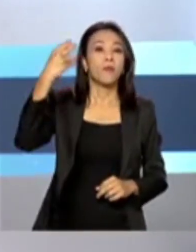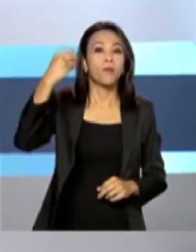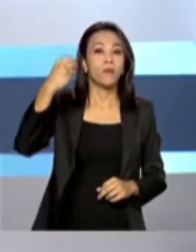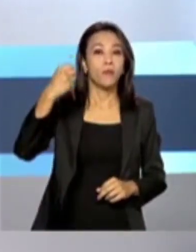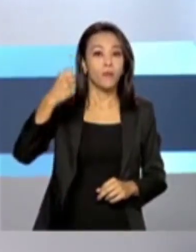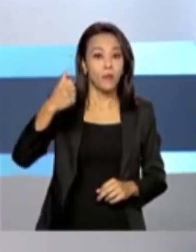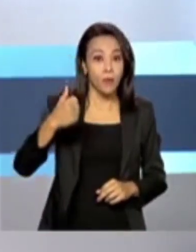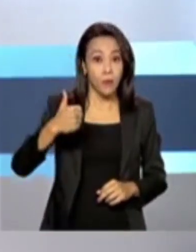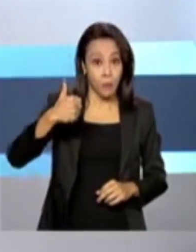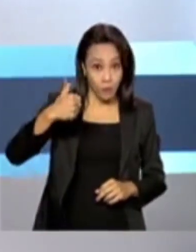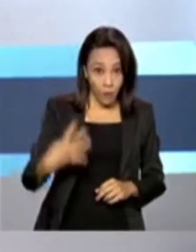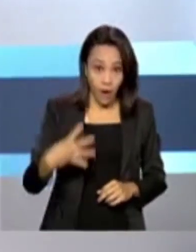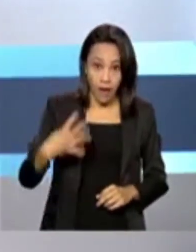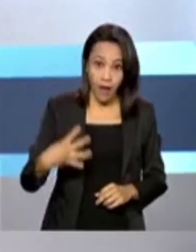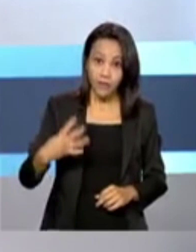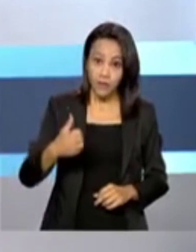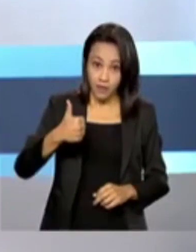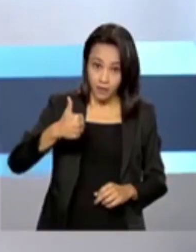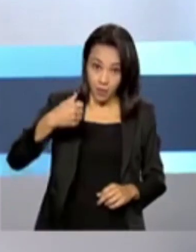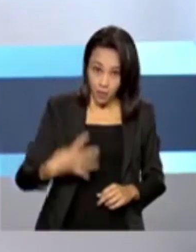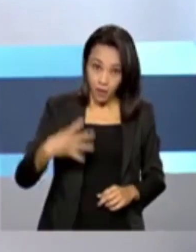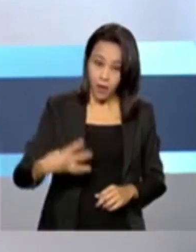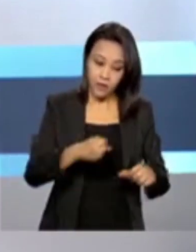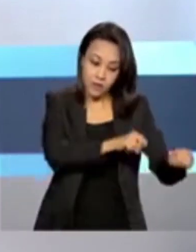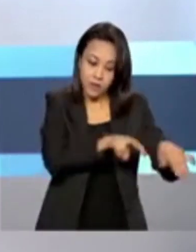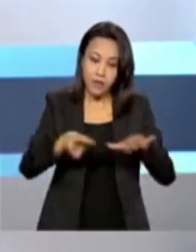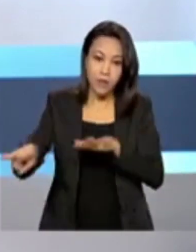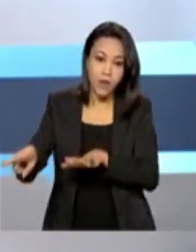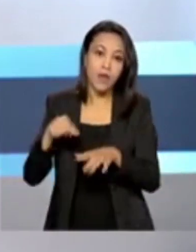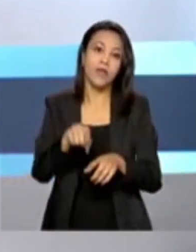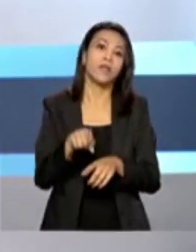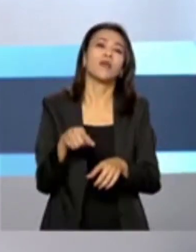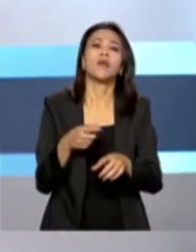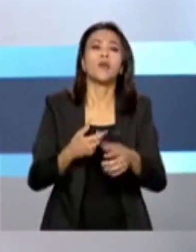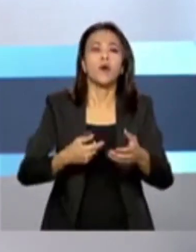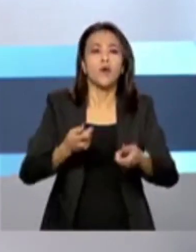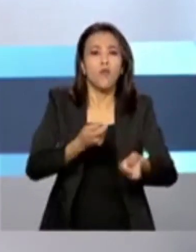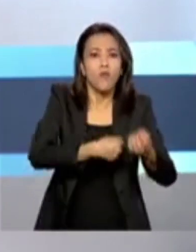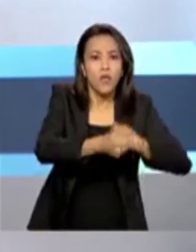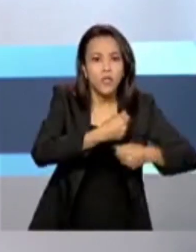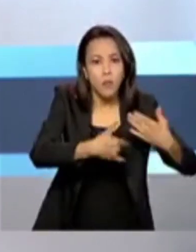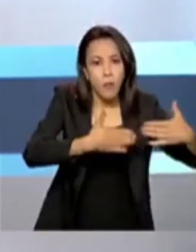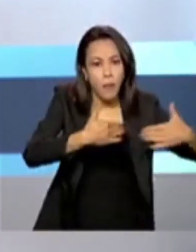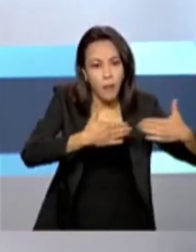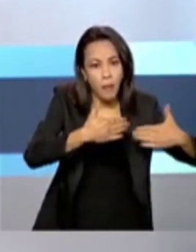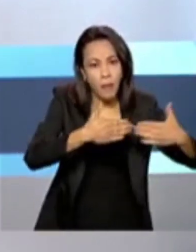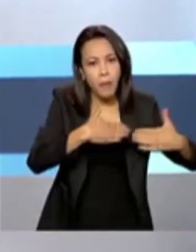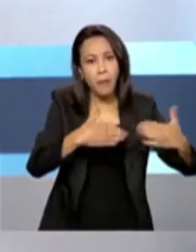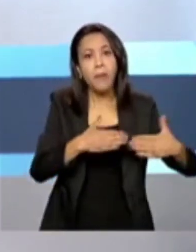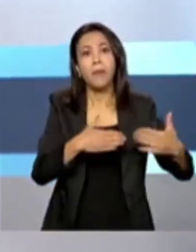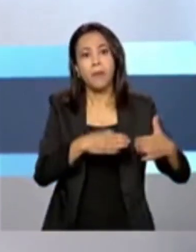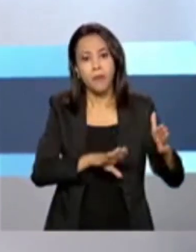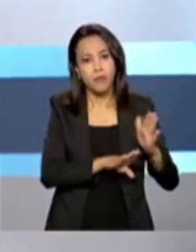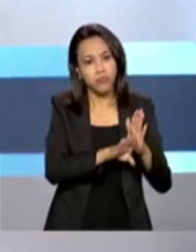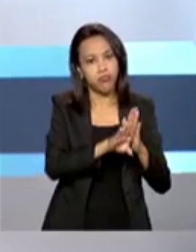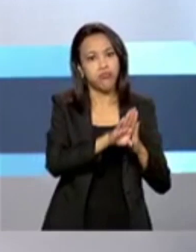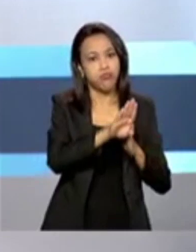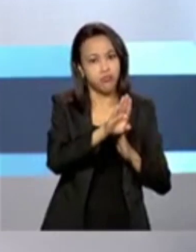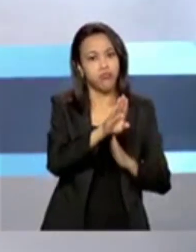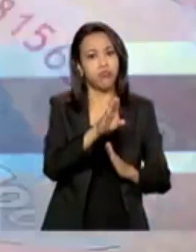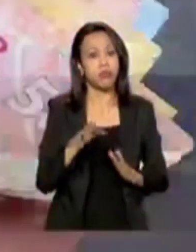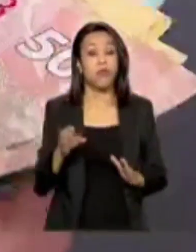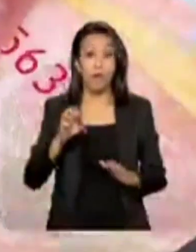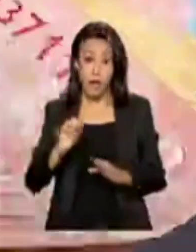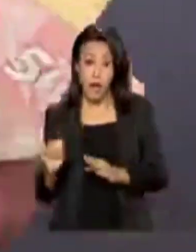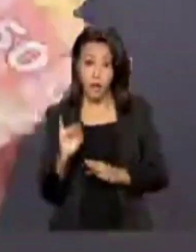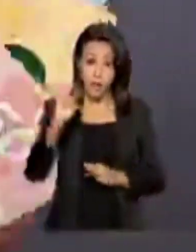semana seguida, o mercado financeiro projeta um crescimento maior e uma inflação menor para este ano. No